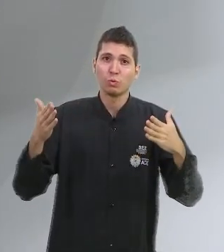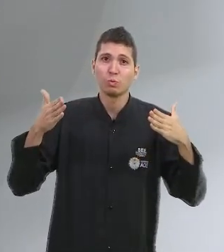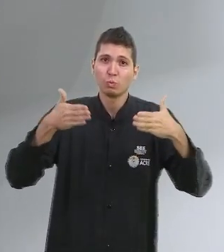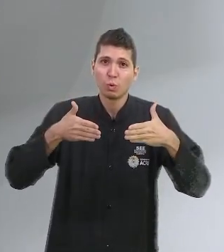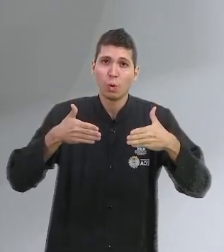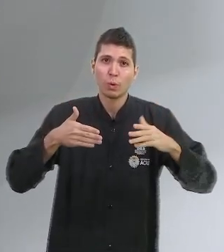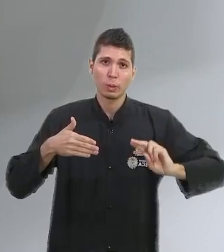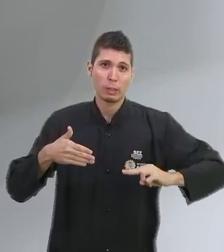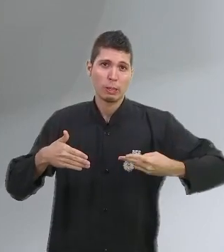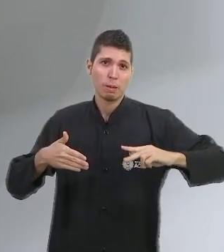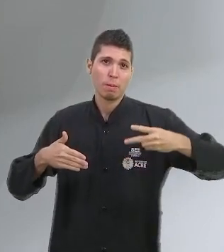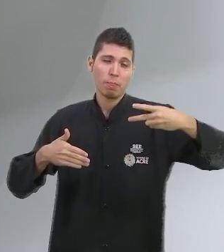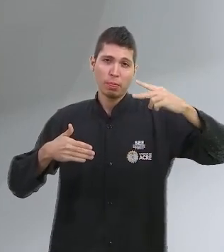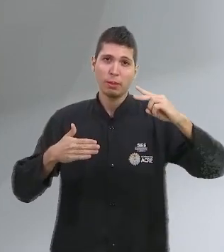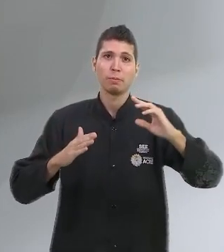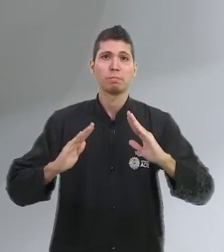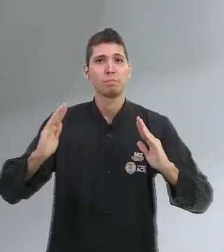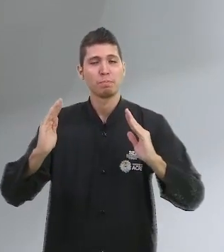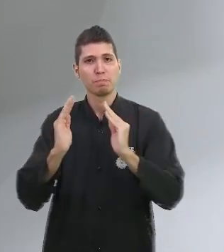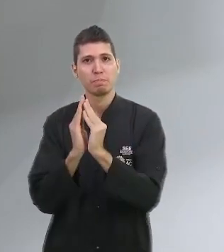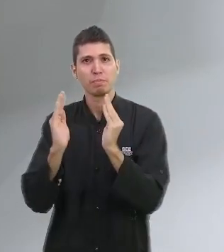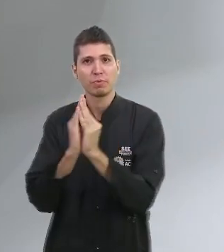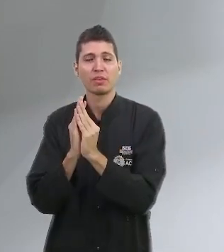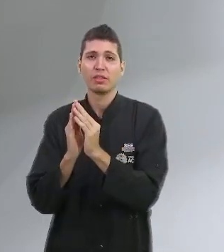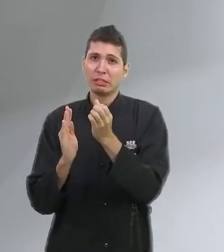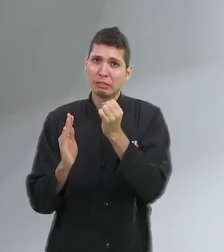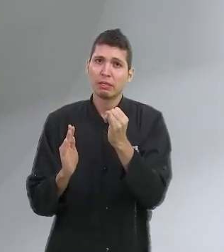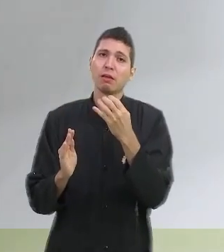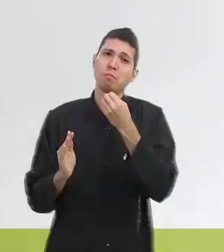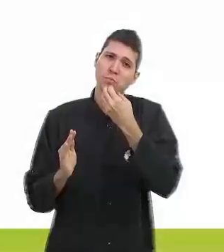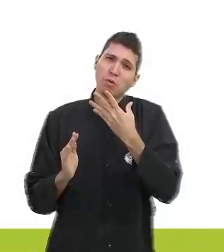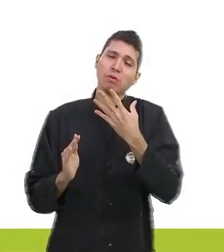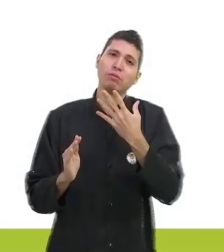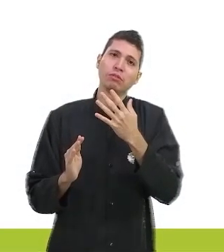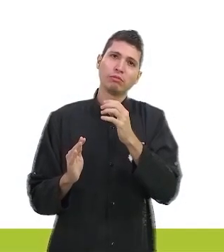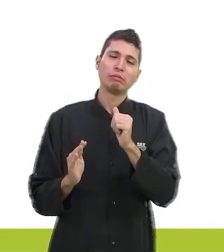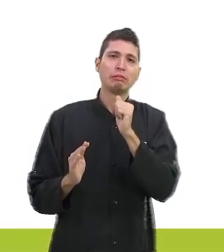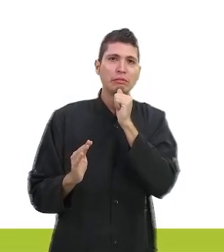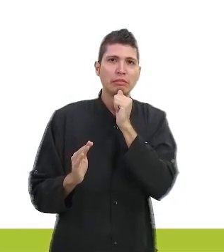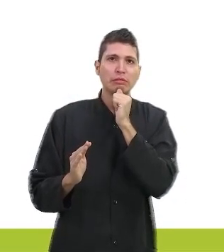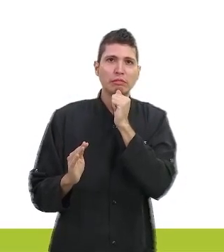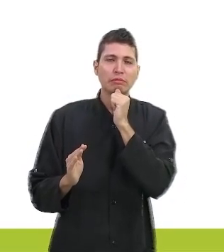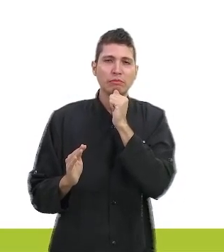rentabilidade e se vale a pena ainda investir na poupança. Vamos lá.